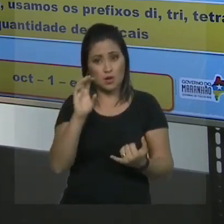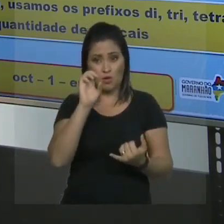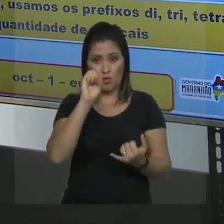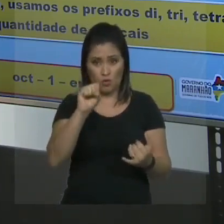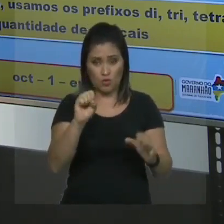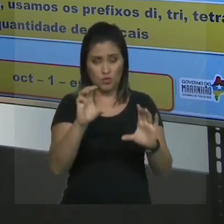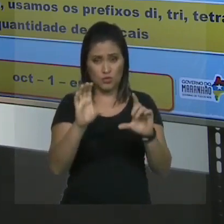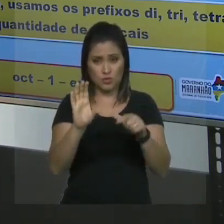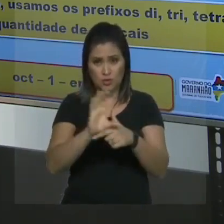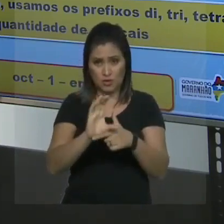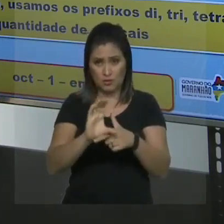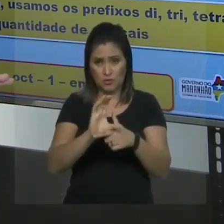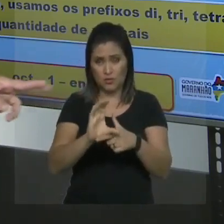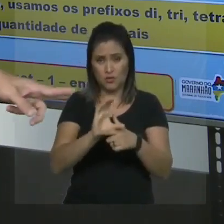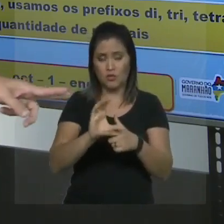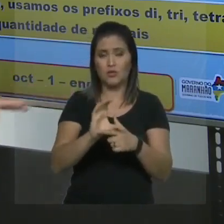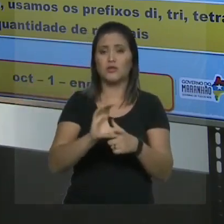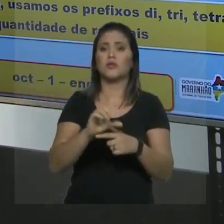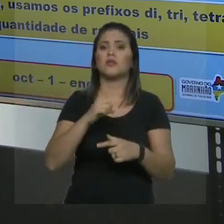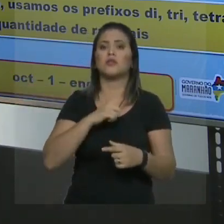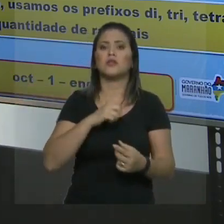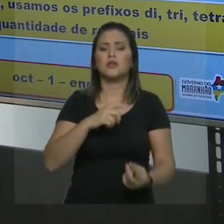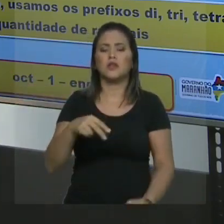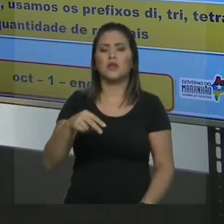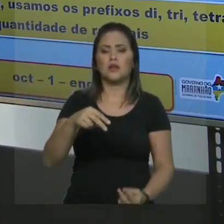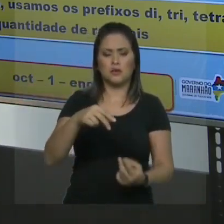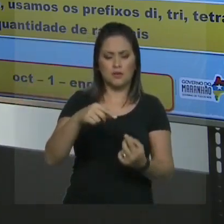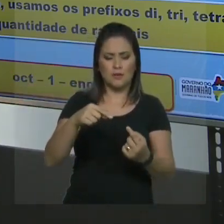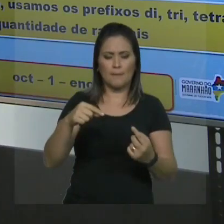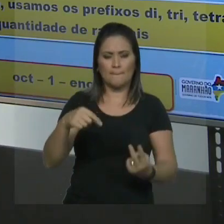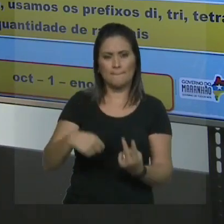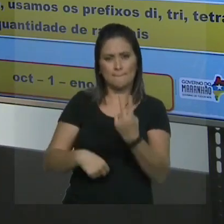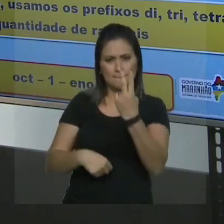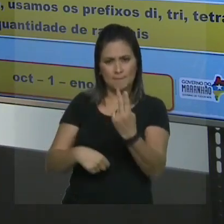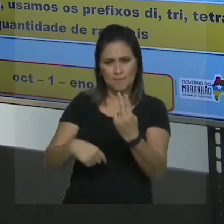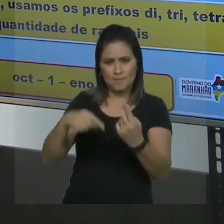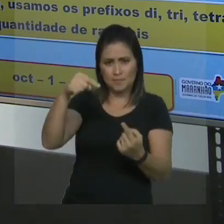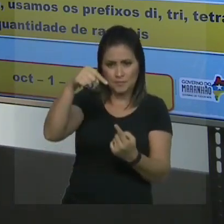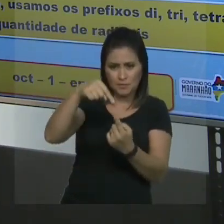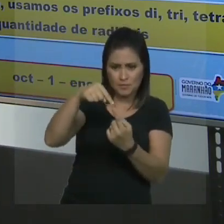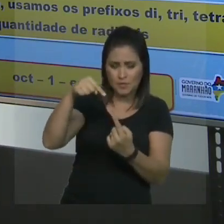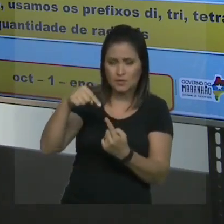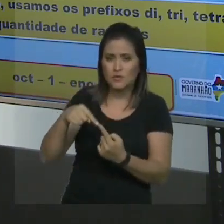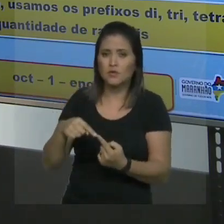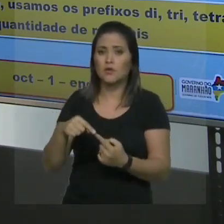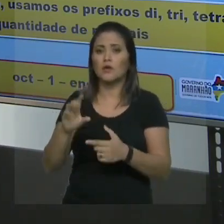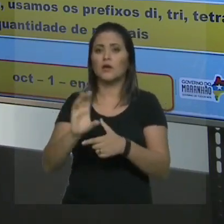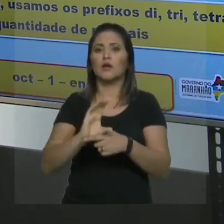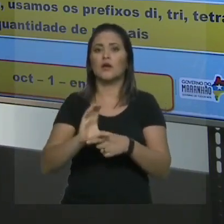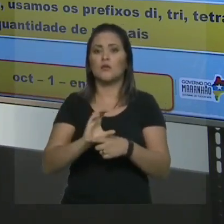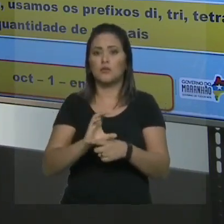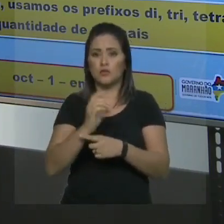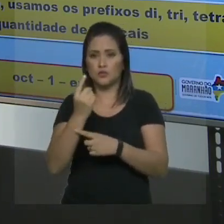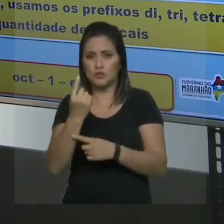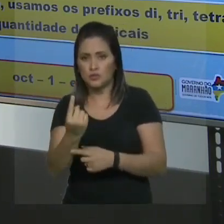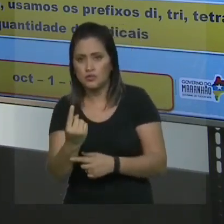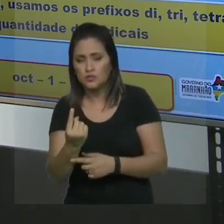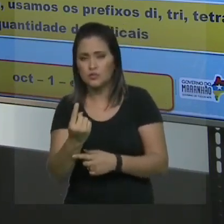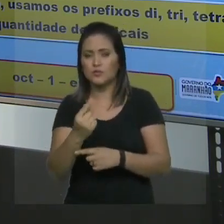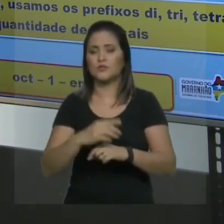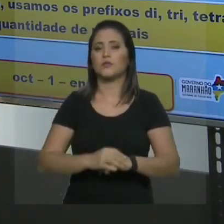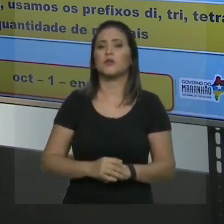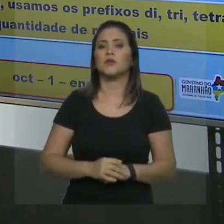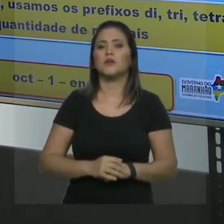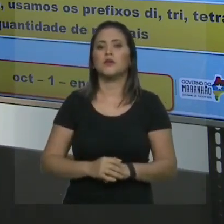dupla no carbono 1. E nesta cadeia principal, está ligada no carbono 2, um radical etil. E nos carbonos 3 e 5, dois